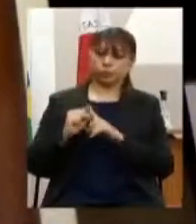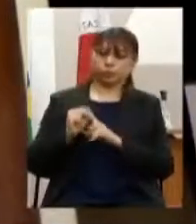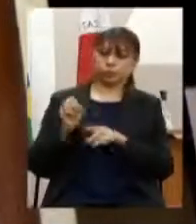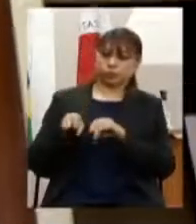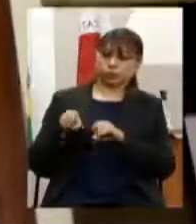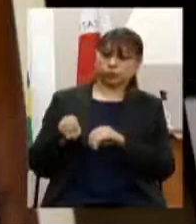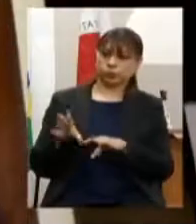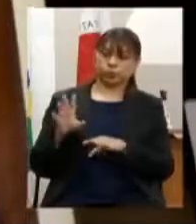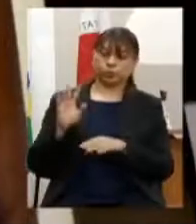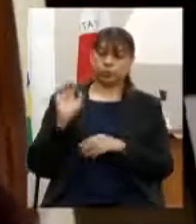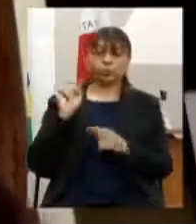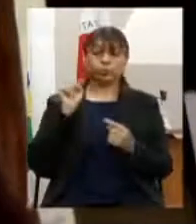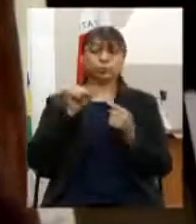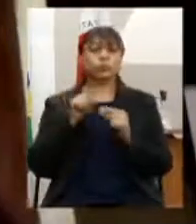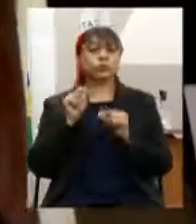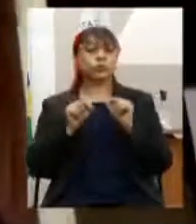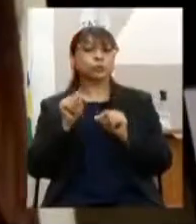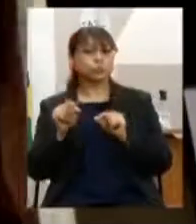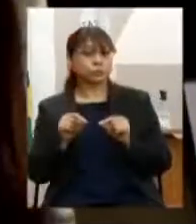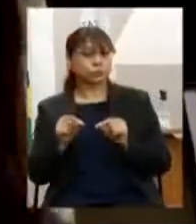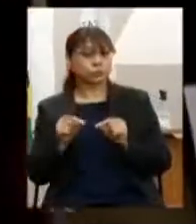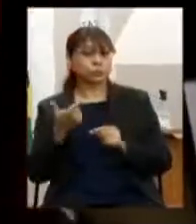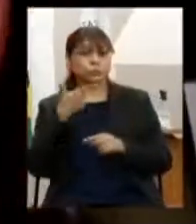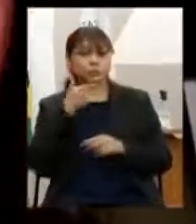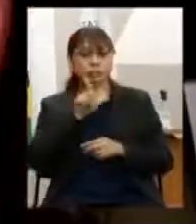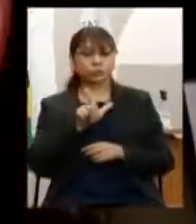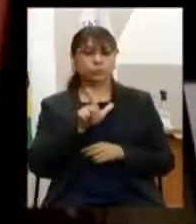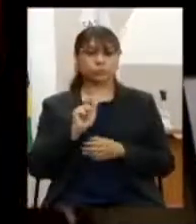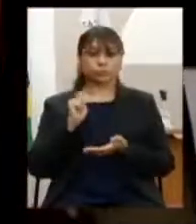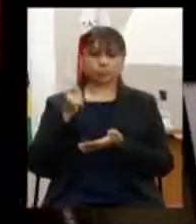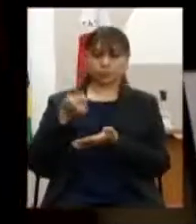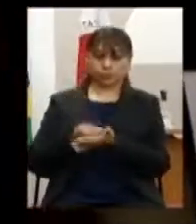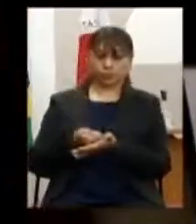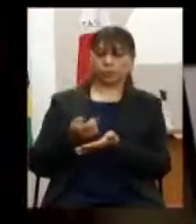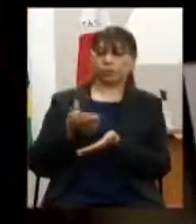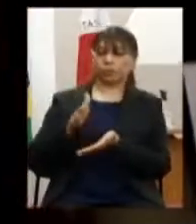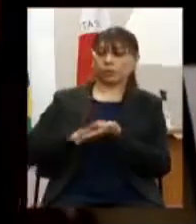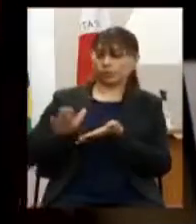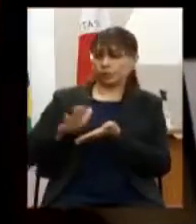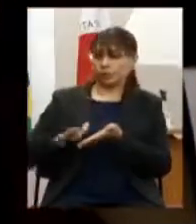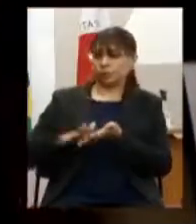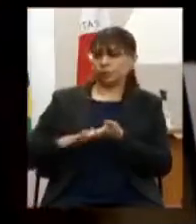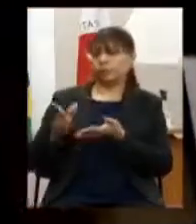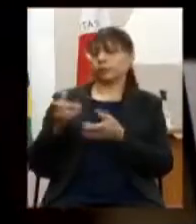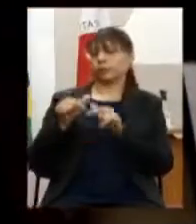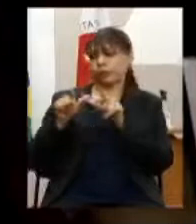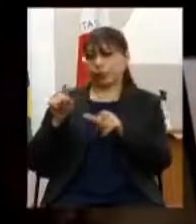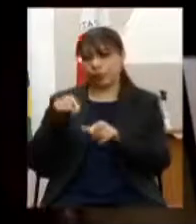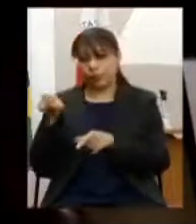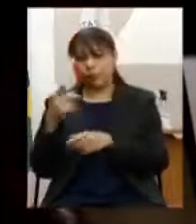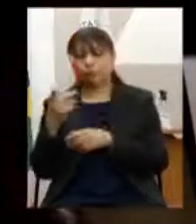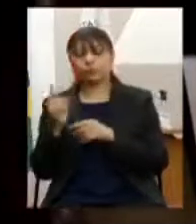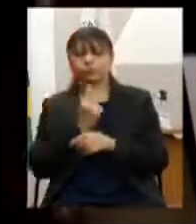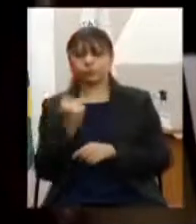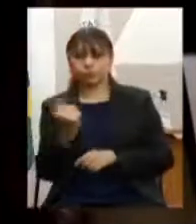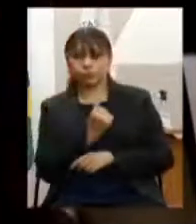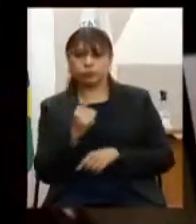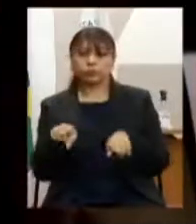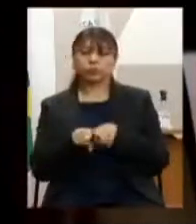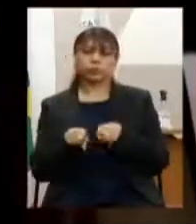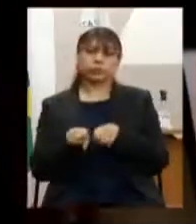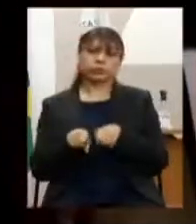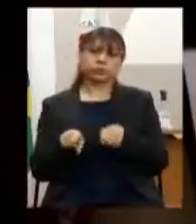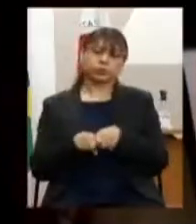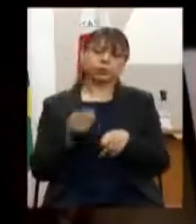adquirir passagens e demais despesas com locomoção e prover transportes diários